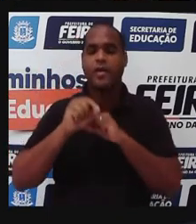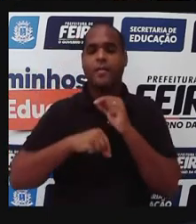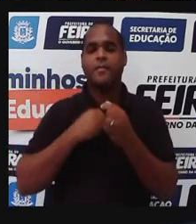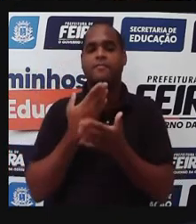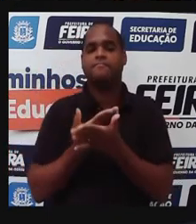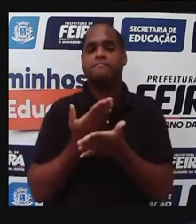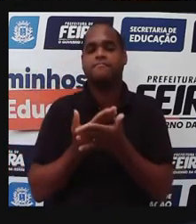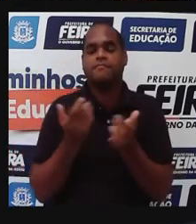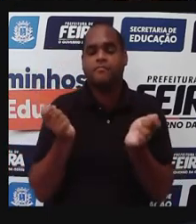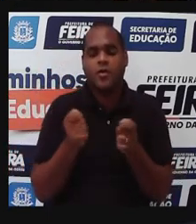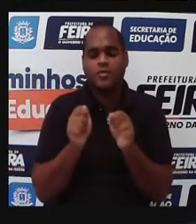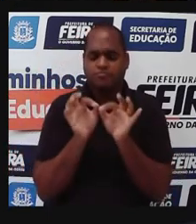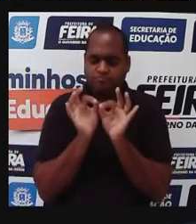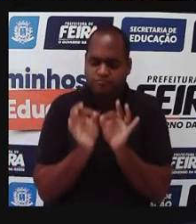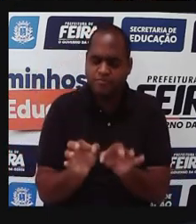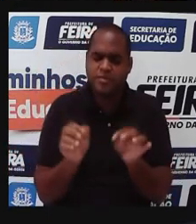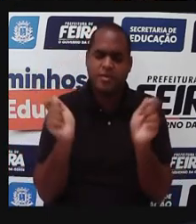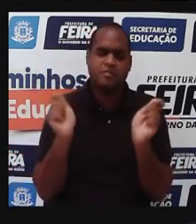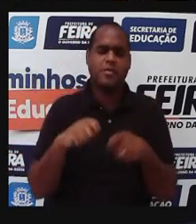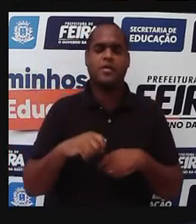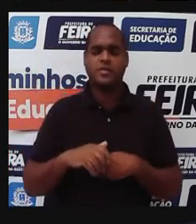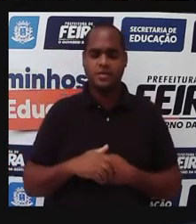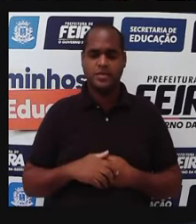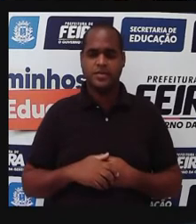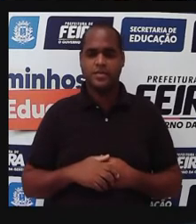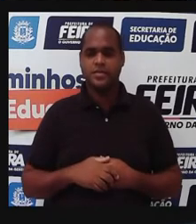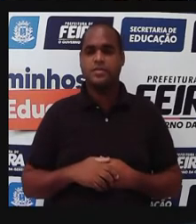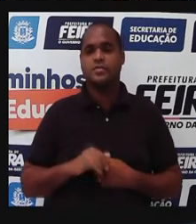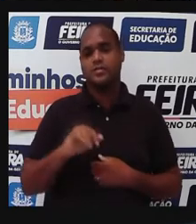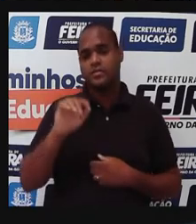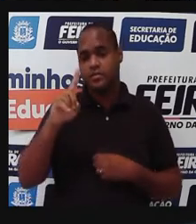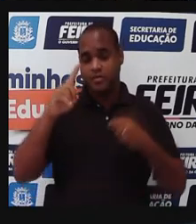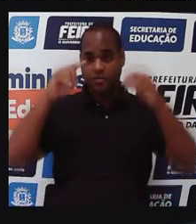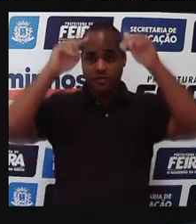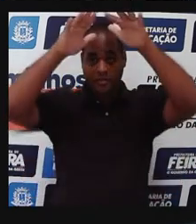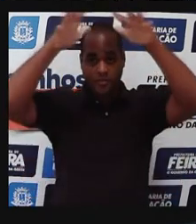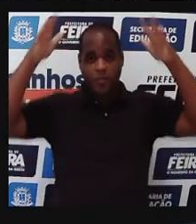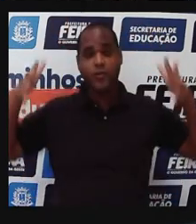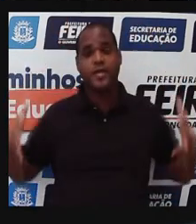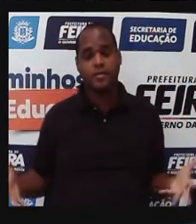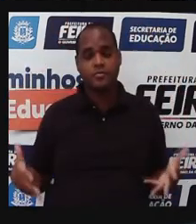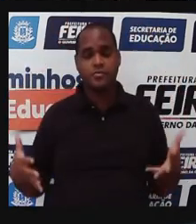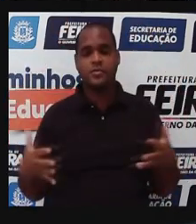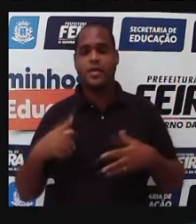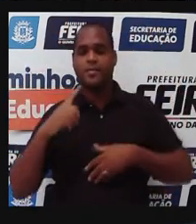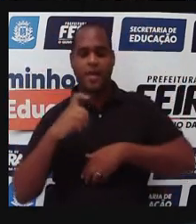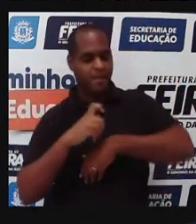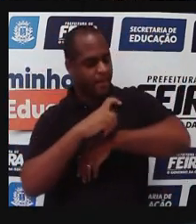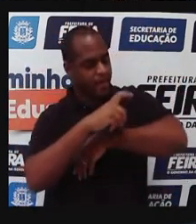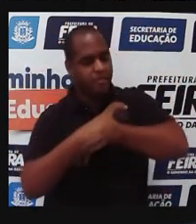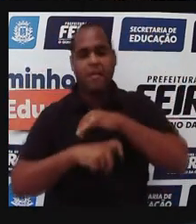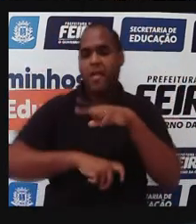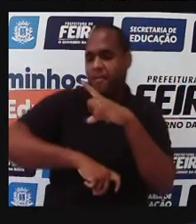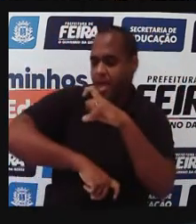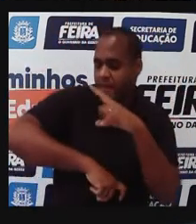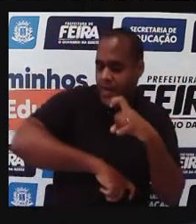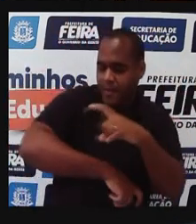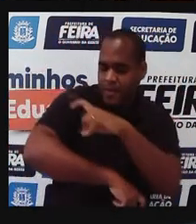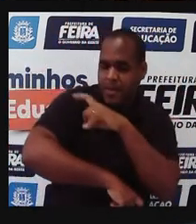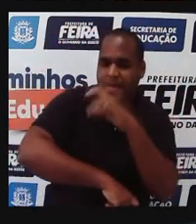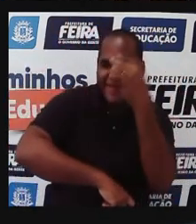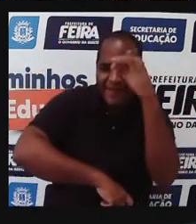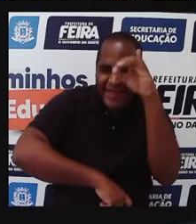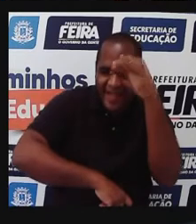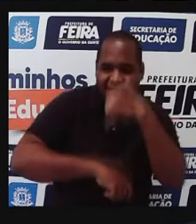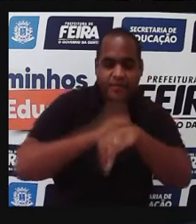fazer? Medidas simples, né, de usar mosquiteiro, de usar repelente, né, então,